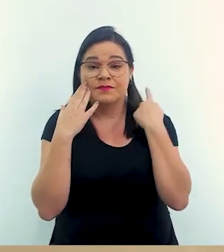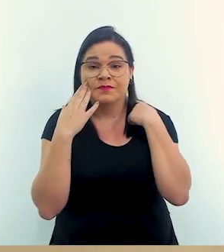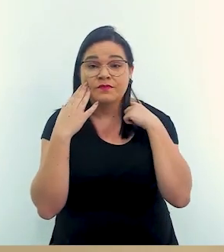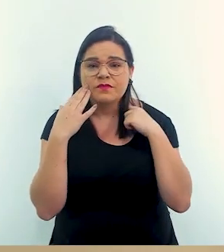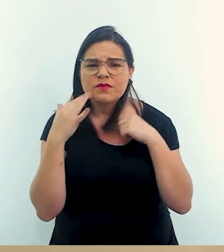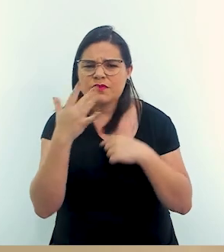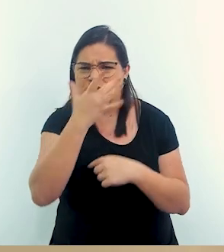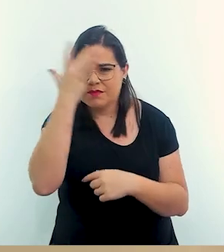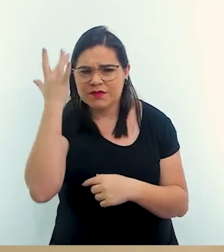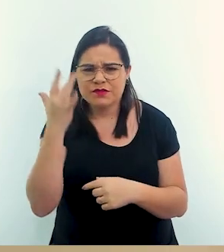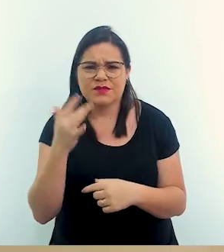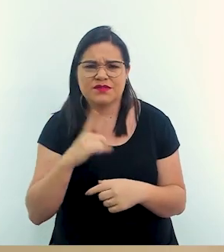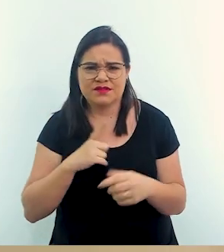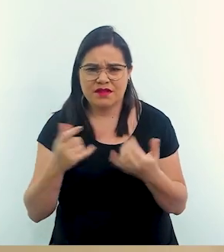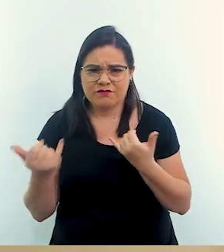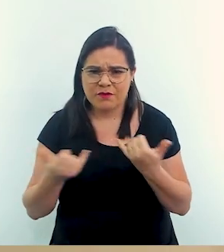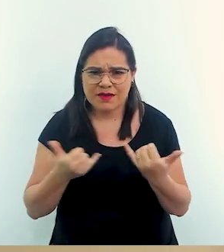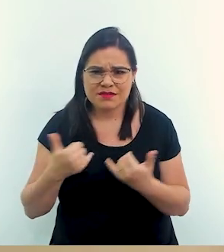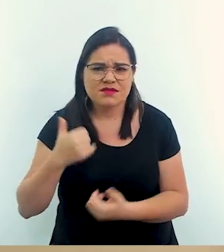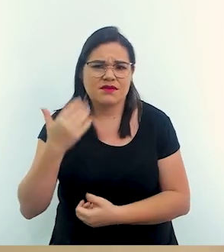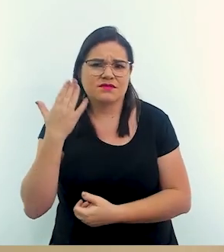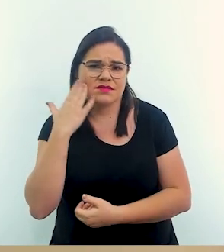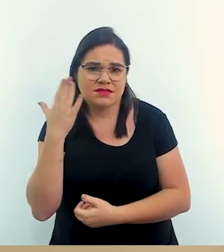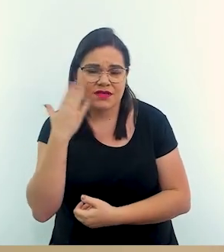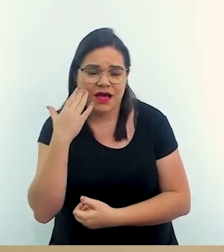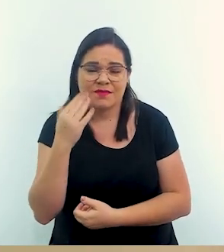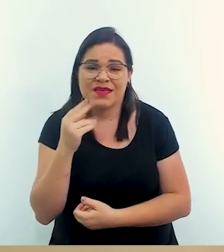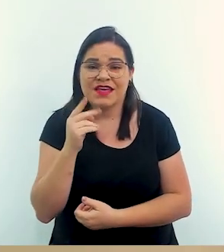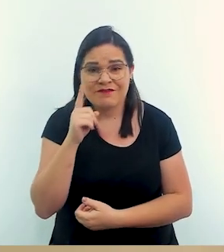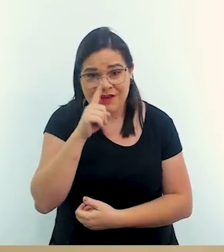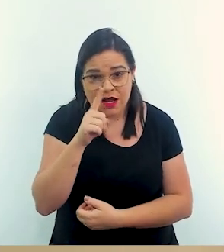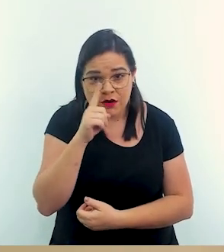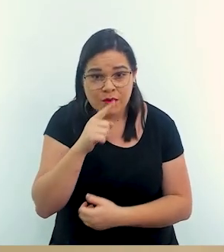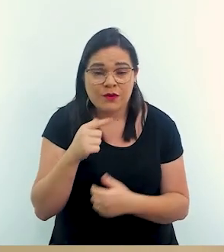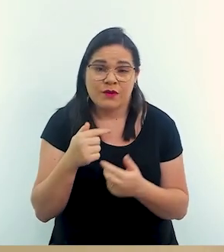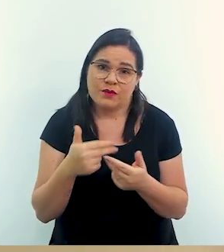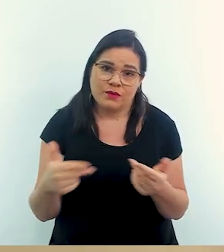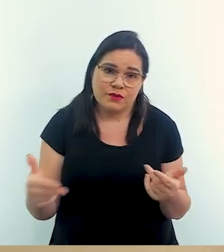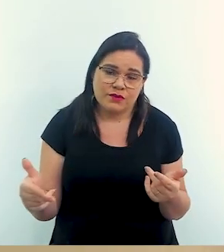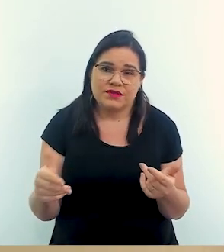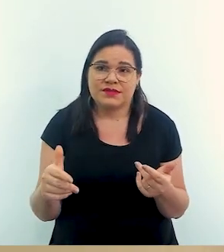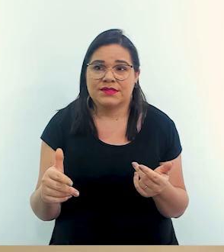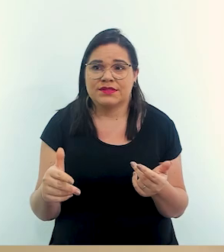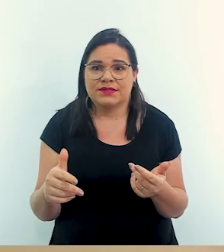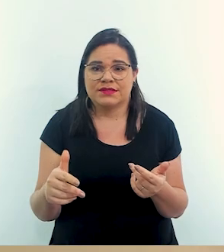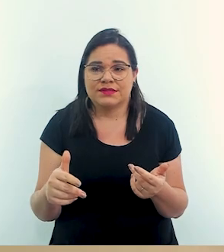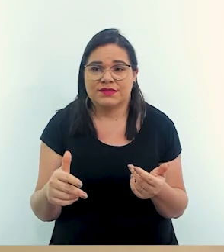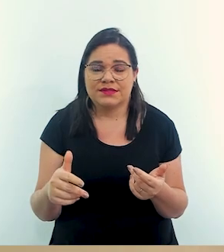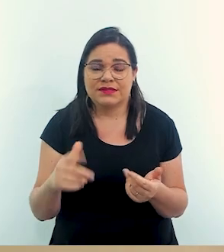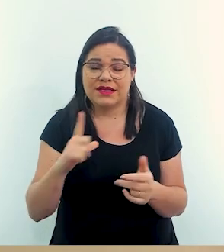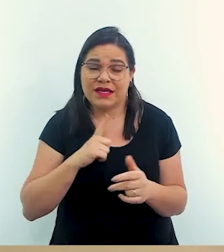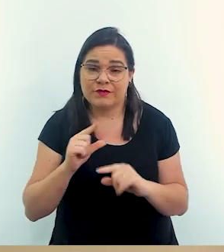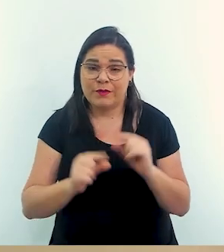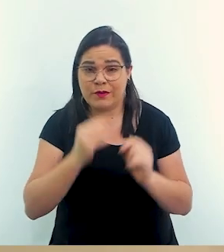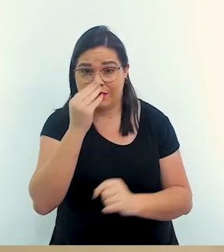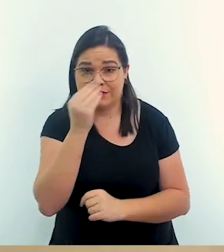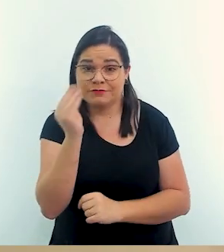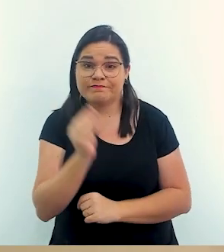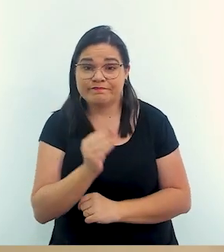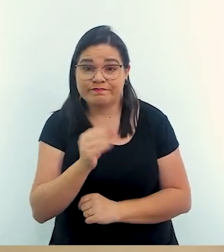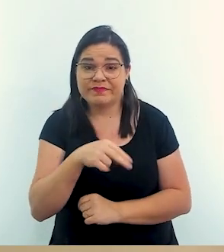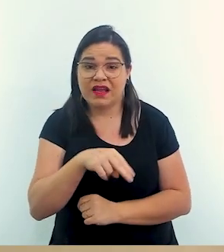que está informado, que houve falha nesse sentido, houve, de certa forma, uma negligência,